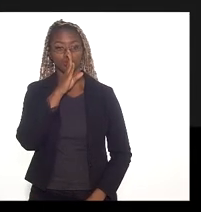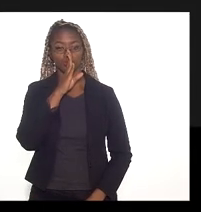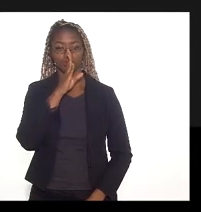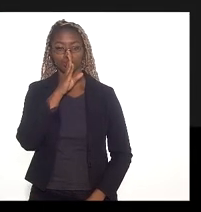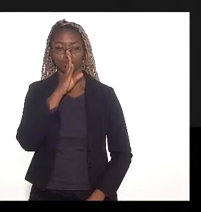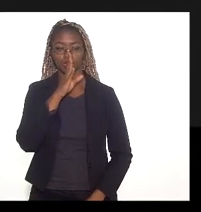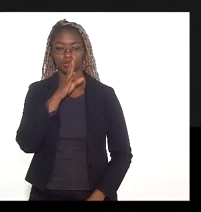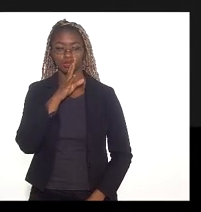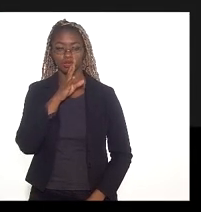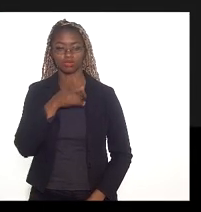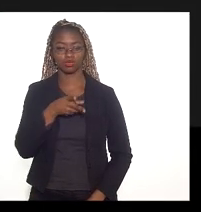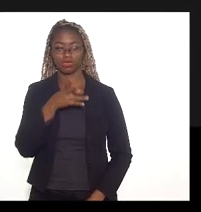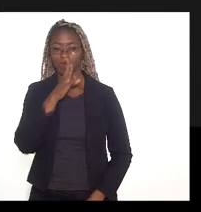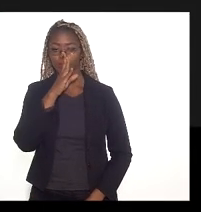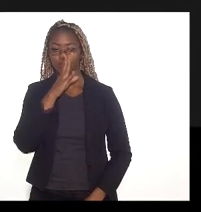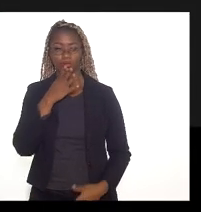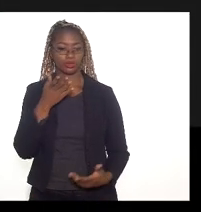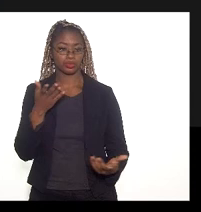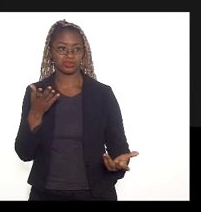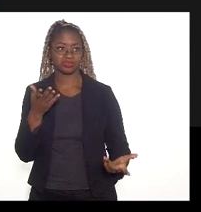por enquanto está sem som, viu?